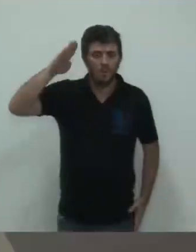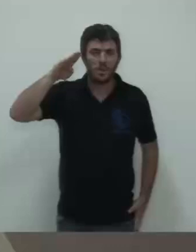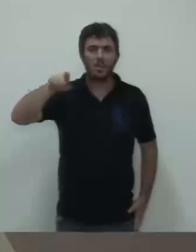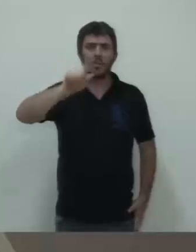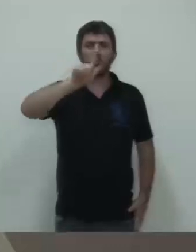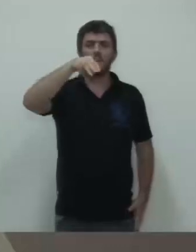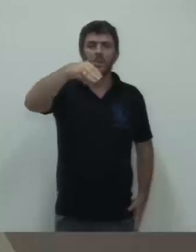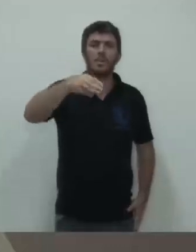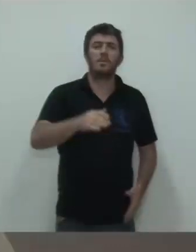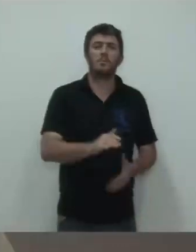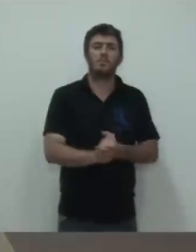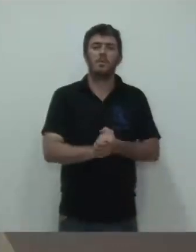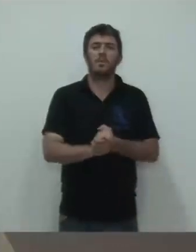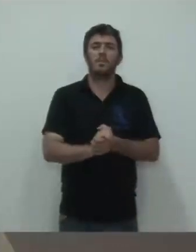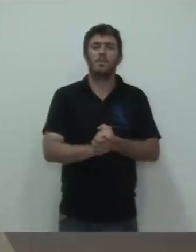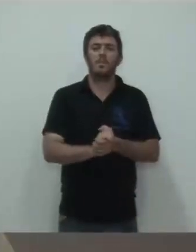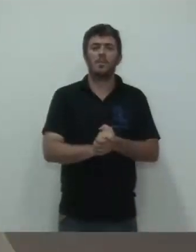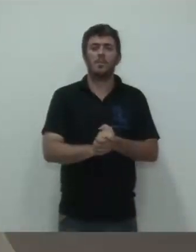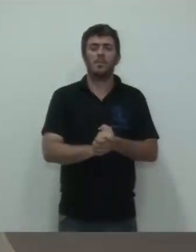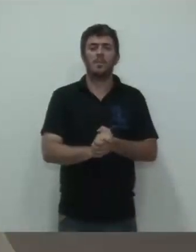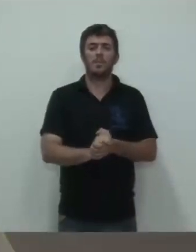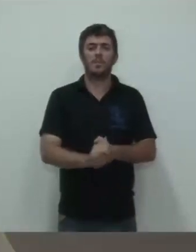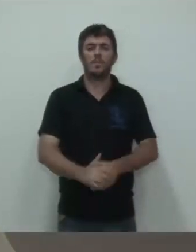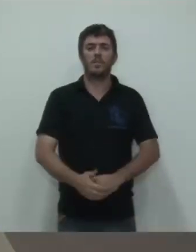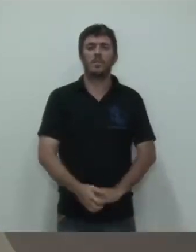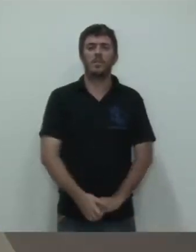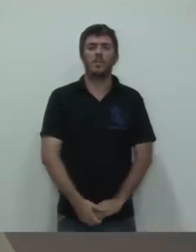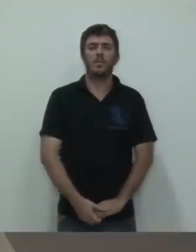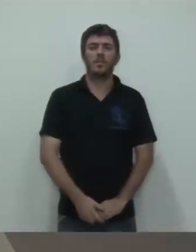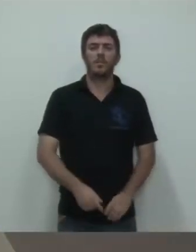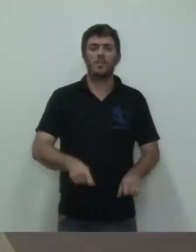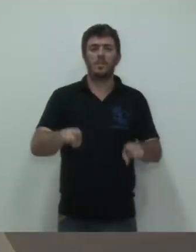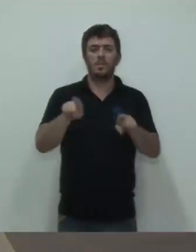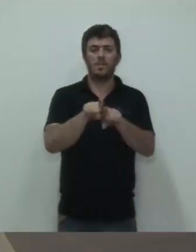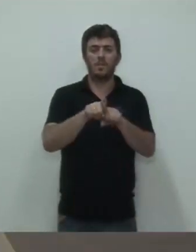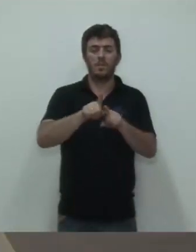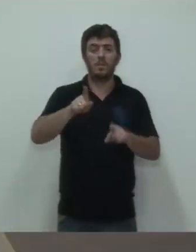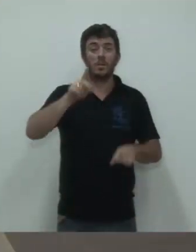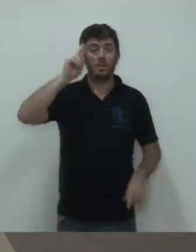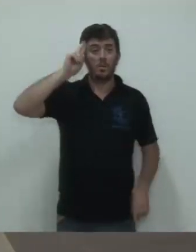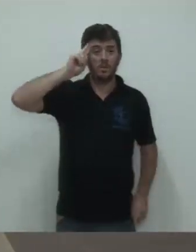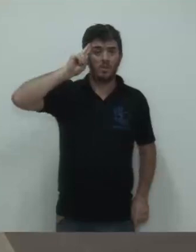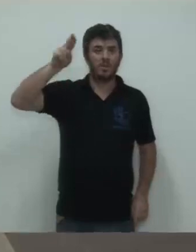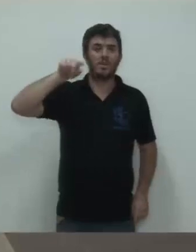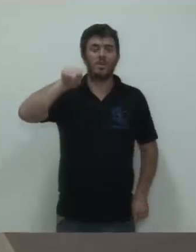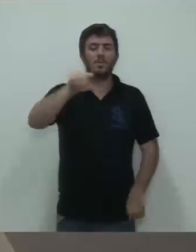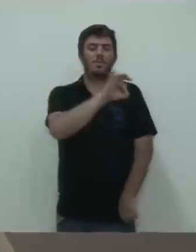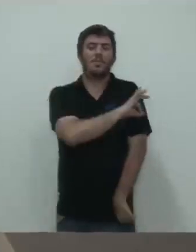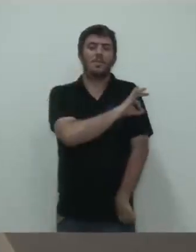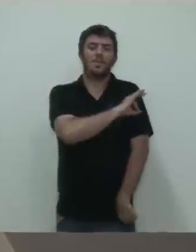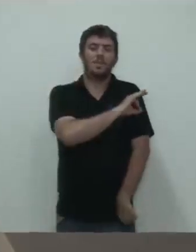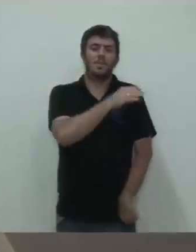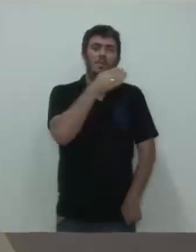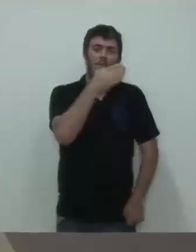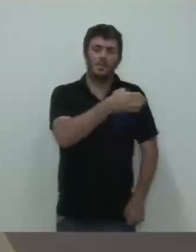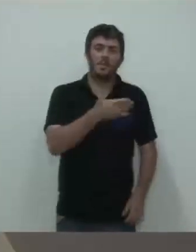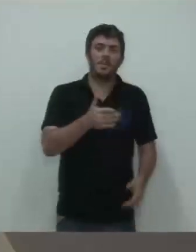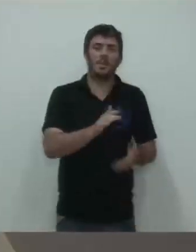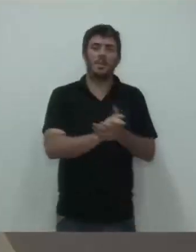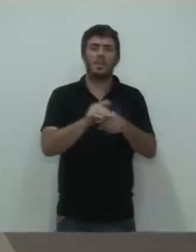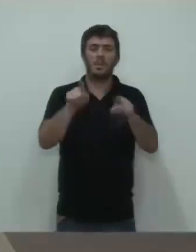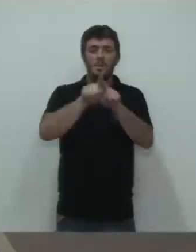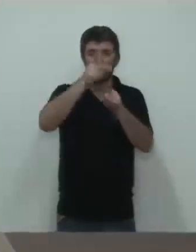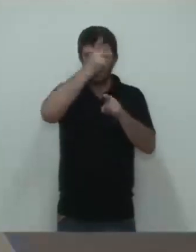imprensa, senhor chefe de gabinete Edson Ruiz, todos que nos acompanham pela